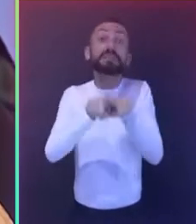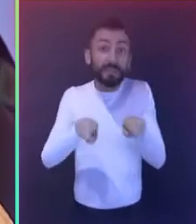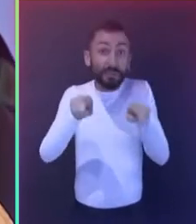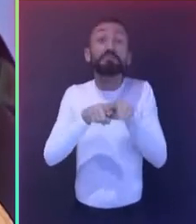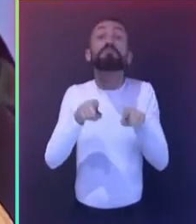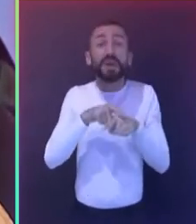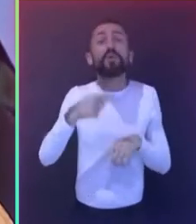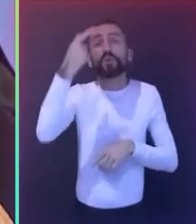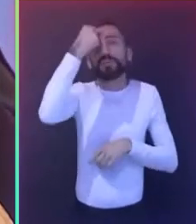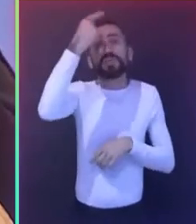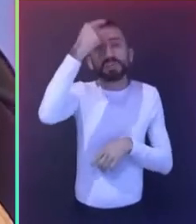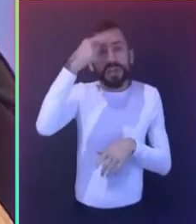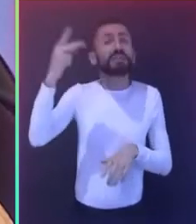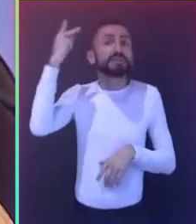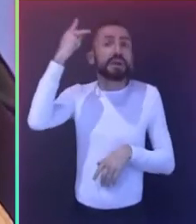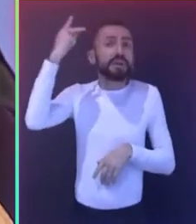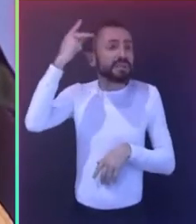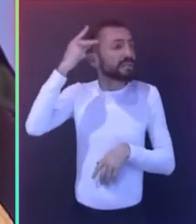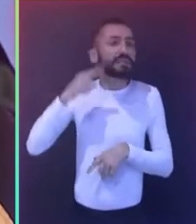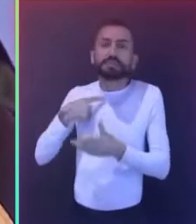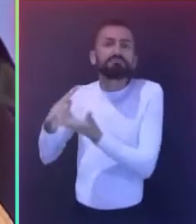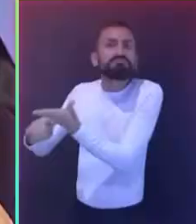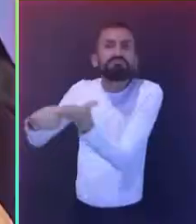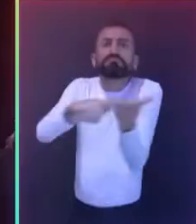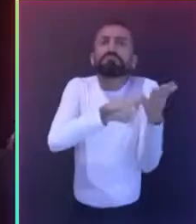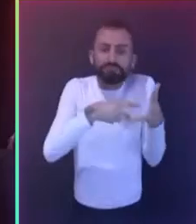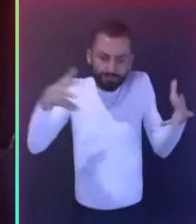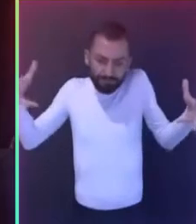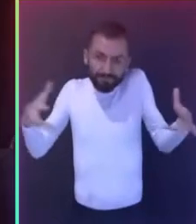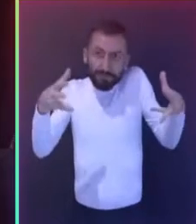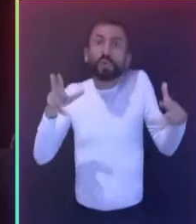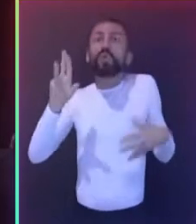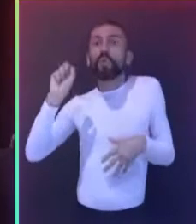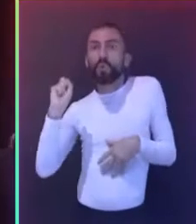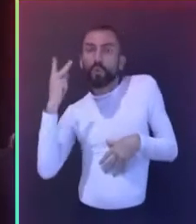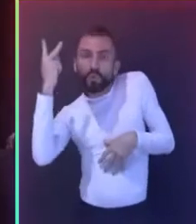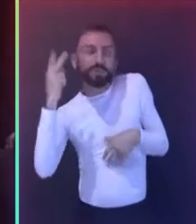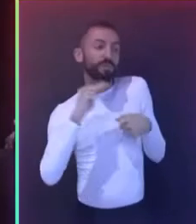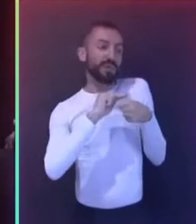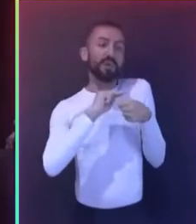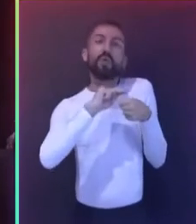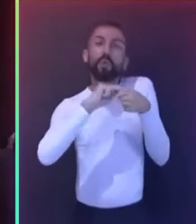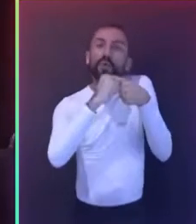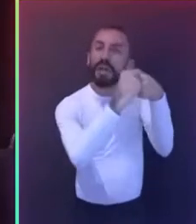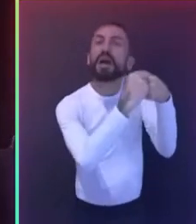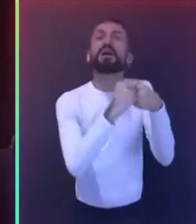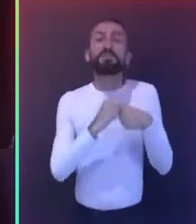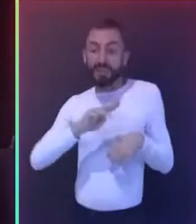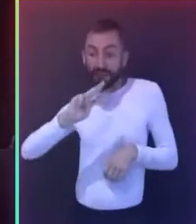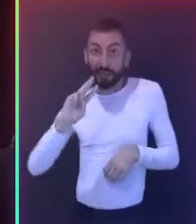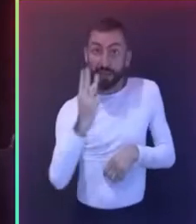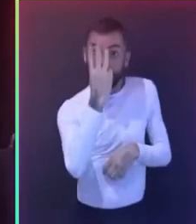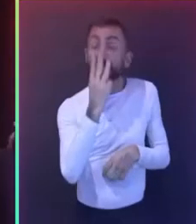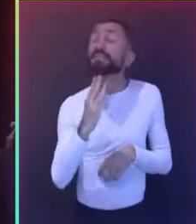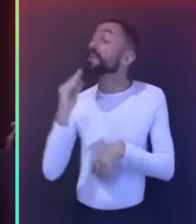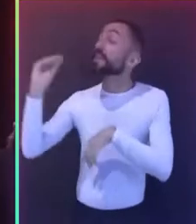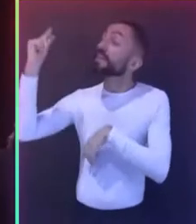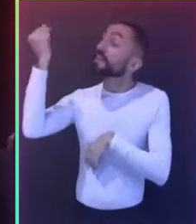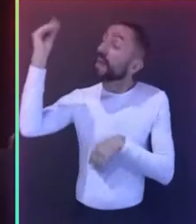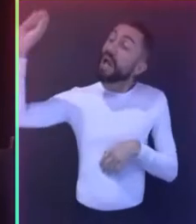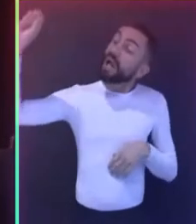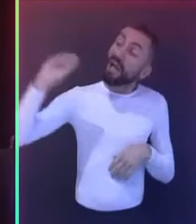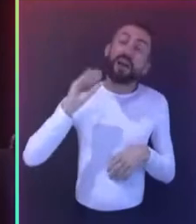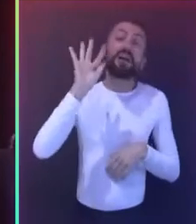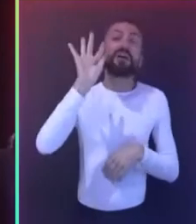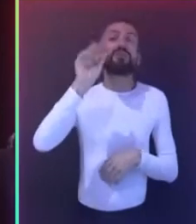sistema universitário paulista, que ao lado da Unicamp e da USP, e com o apoio imprescindível da FAPESP, é